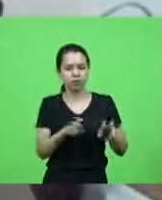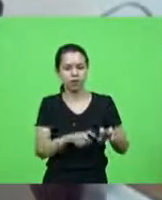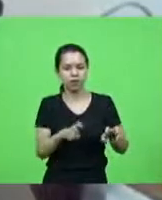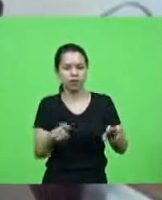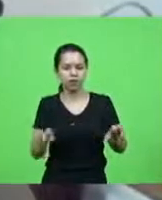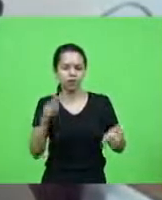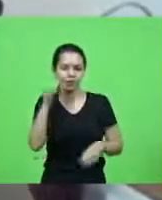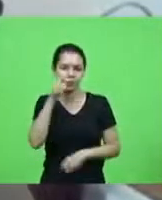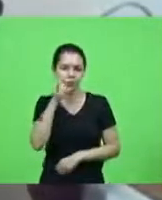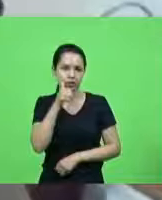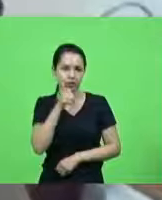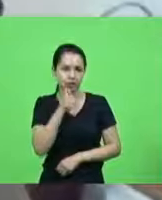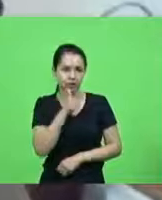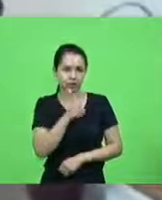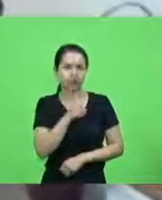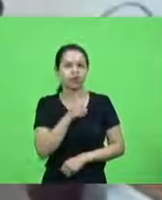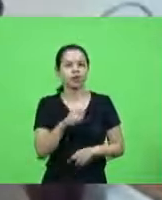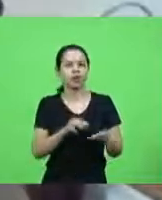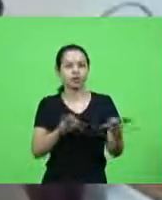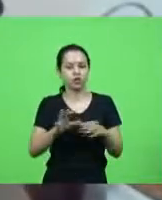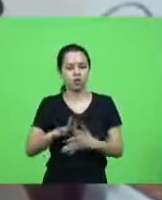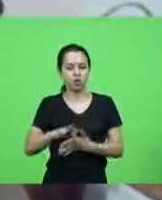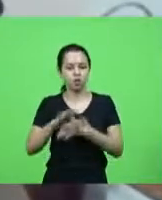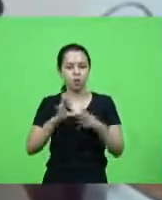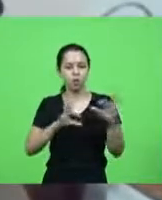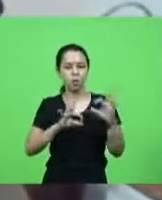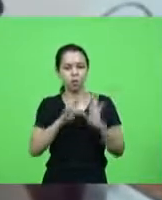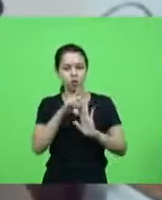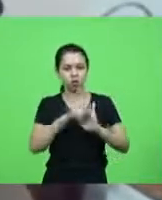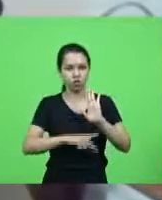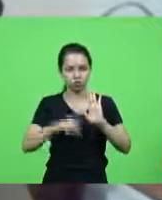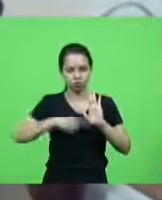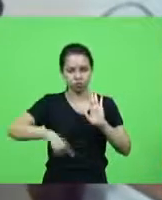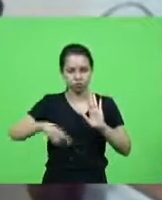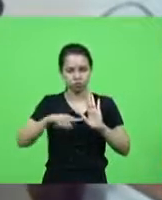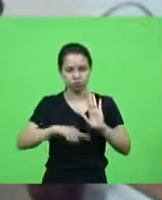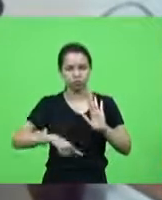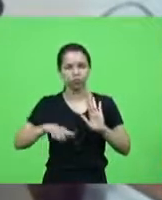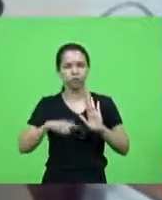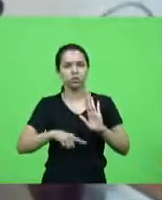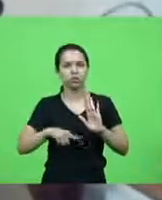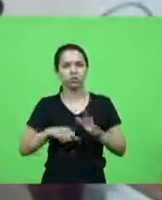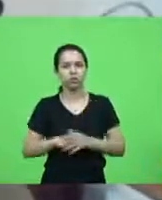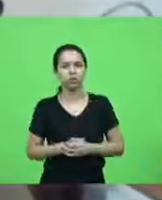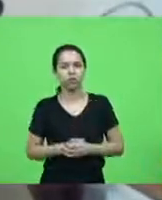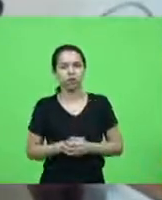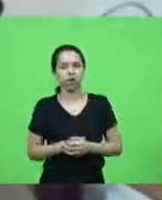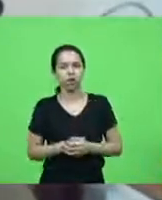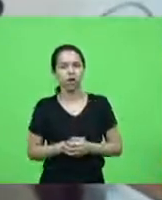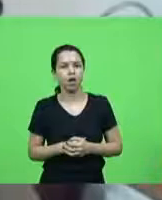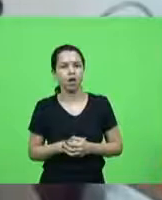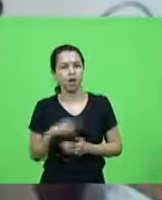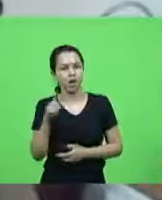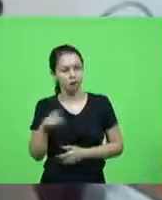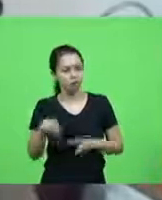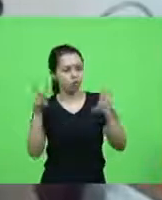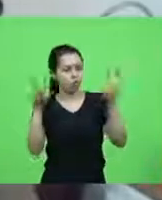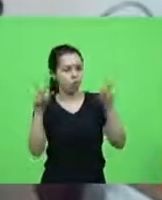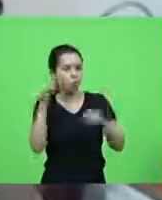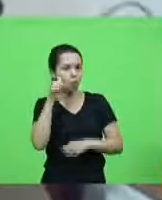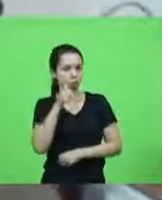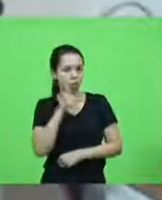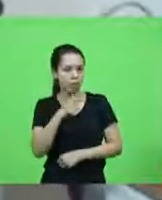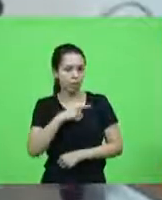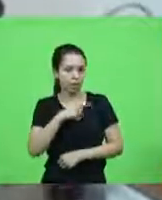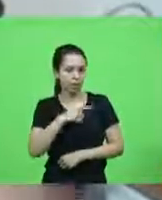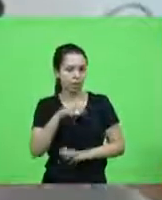liberando todos os projetos nossos que estão lá encalhados então a grande uma grande parcela é sobre a mulher mas tem também projetos